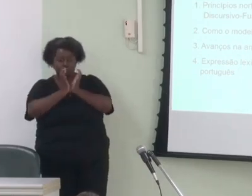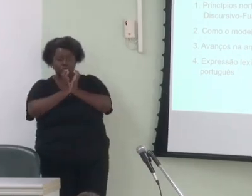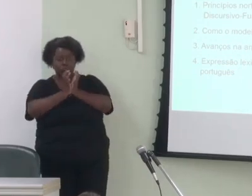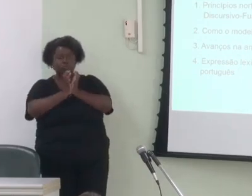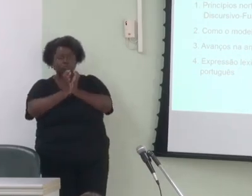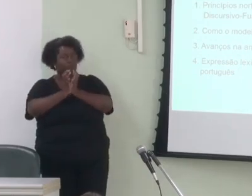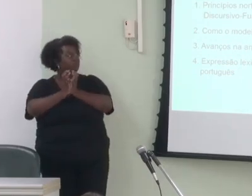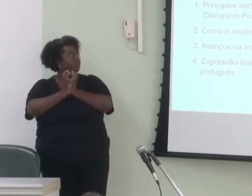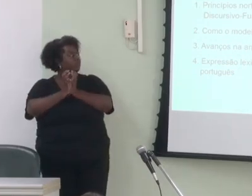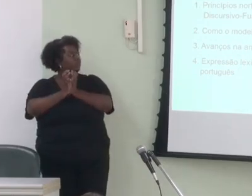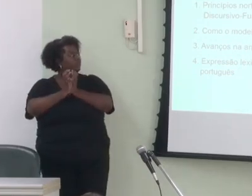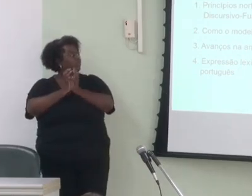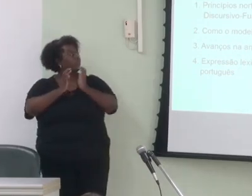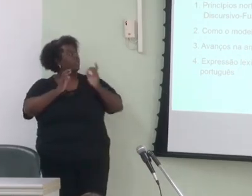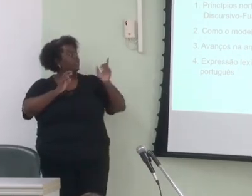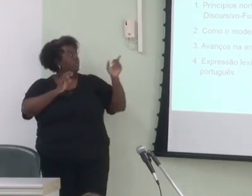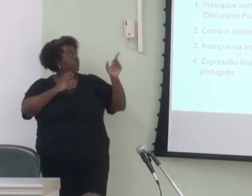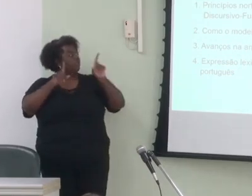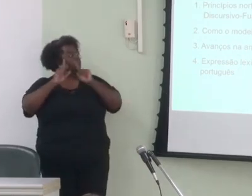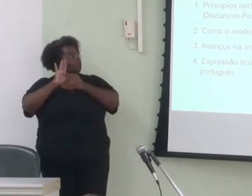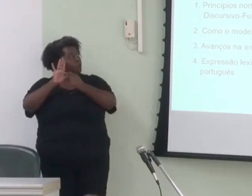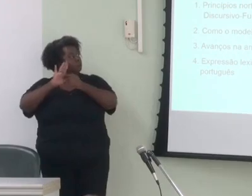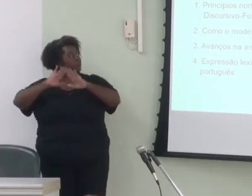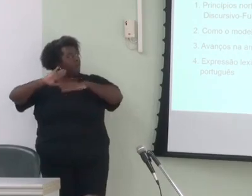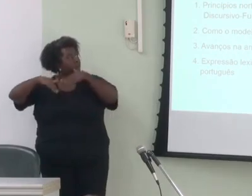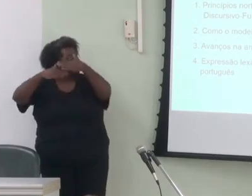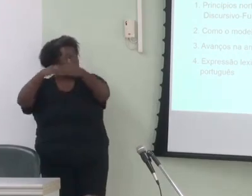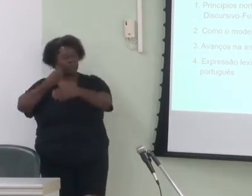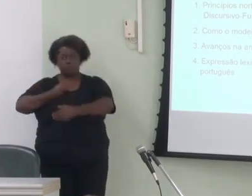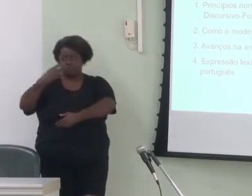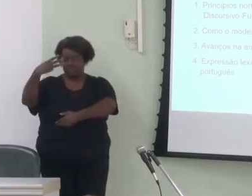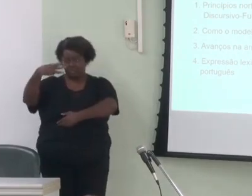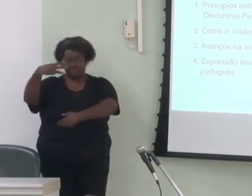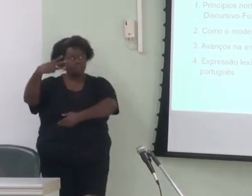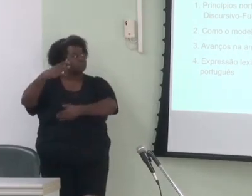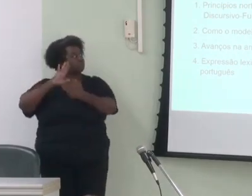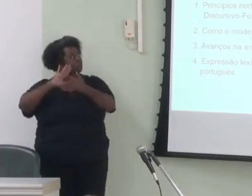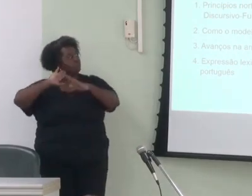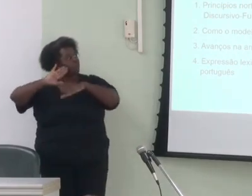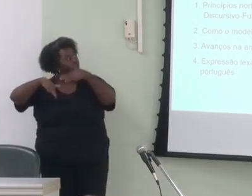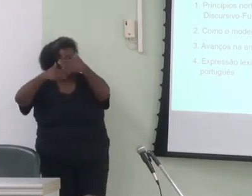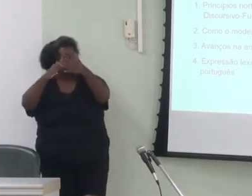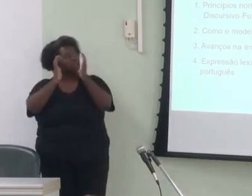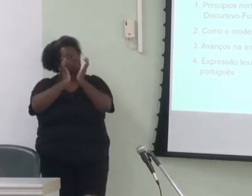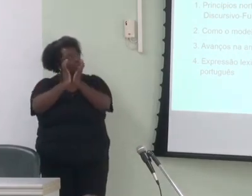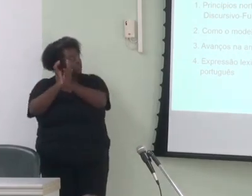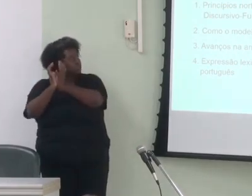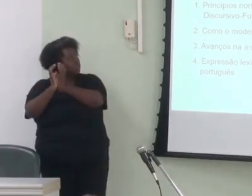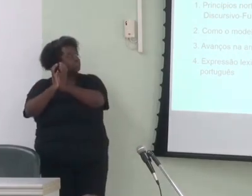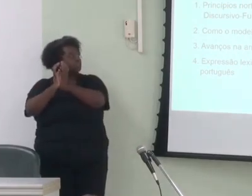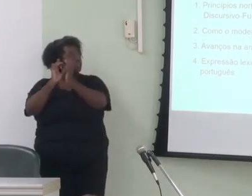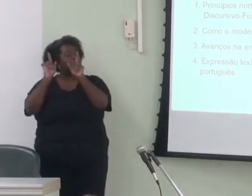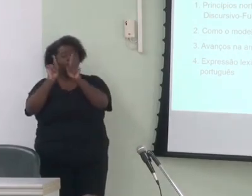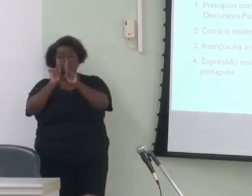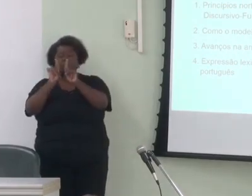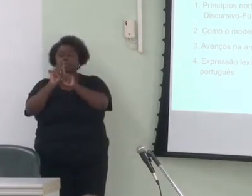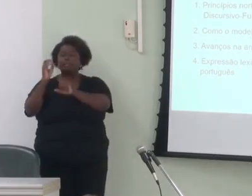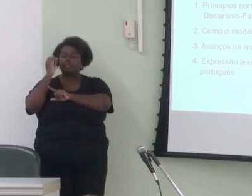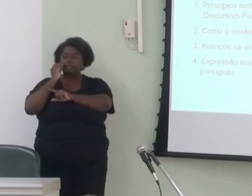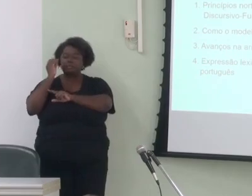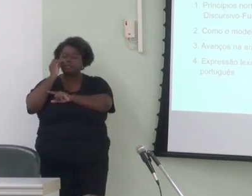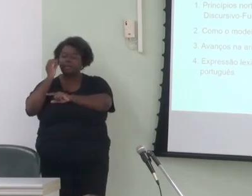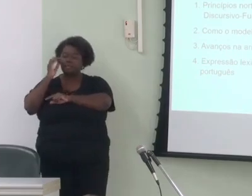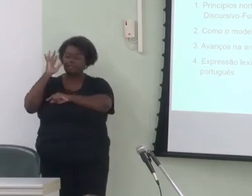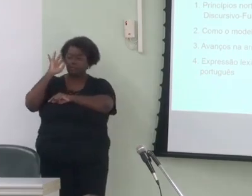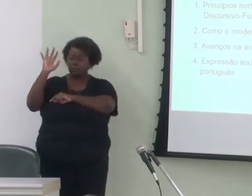mostro alguns avanços recentes incorporados ao modelo que resultaram especialmente da aplicação e testagem das predições da teoria